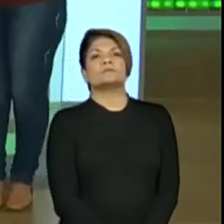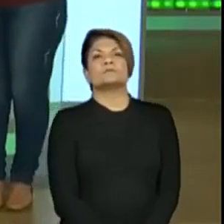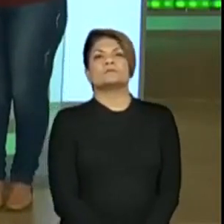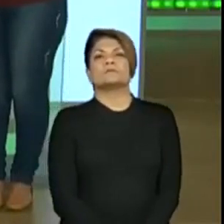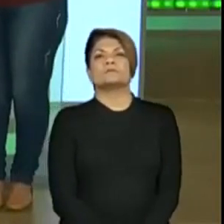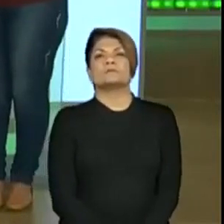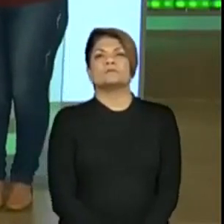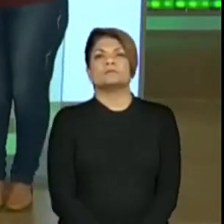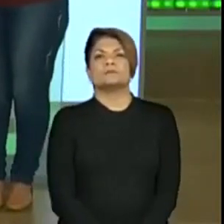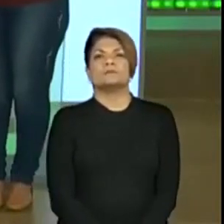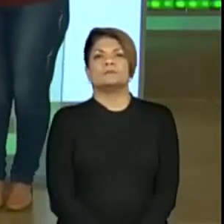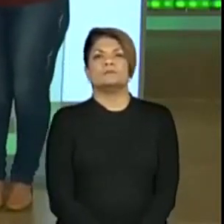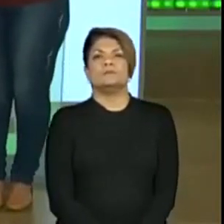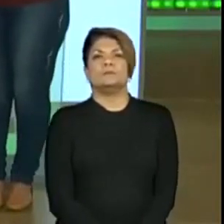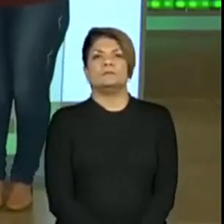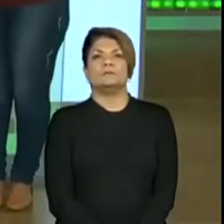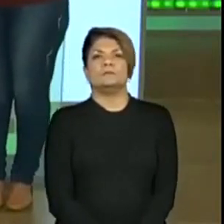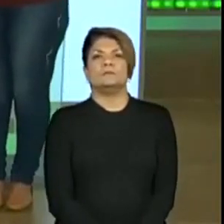Vou botar mais um.